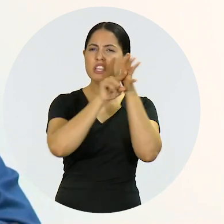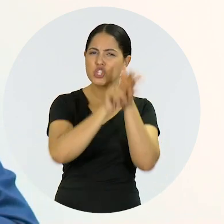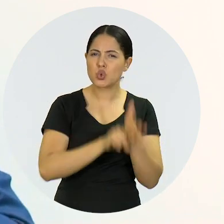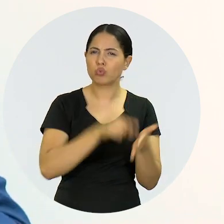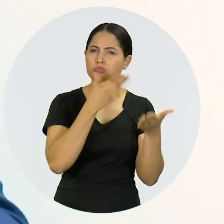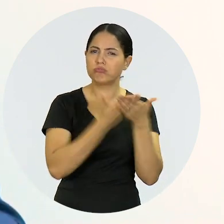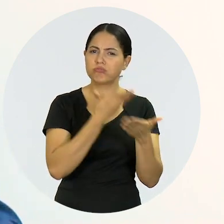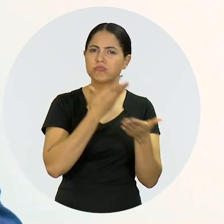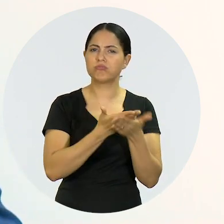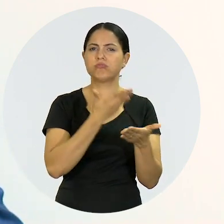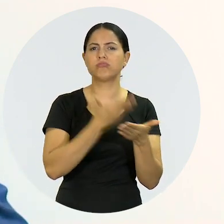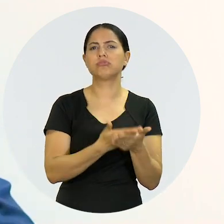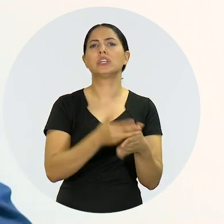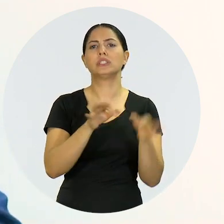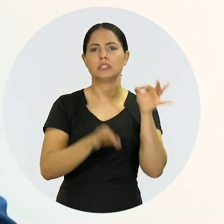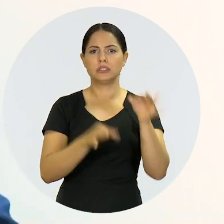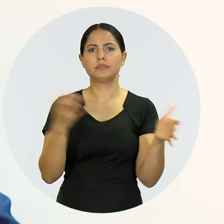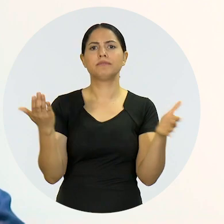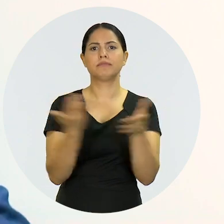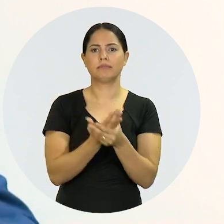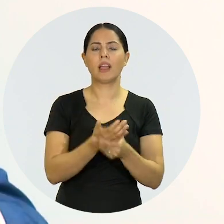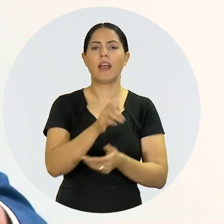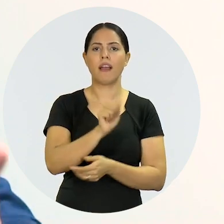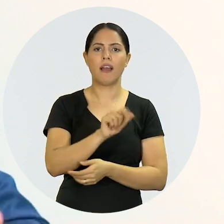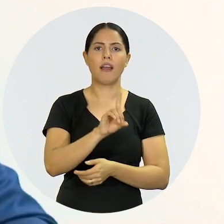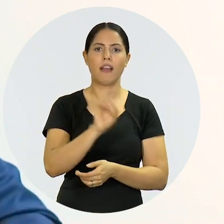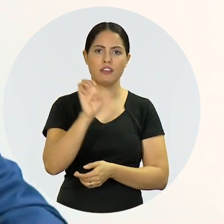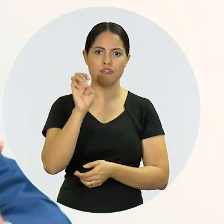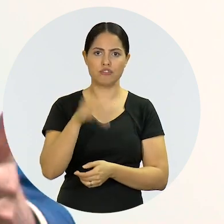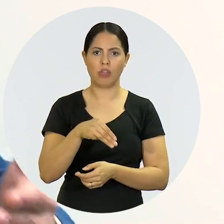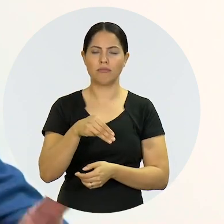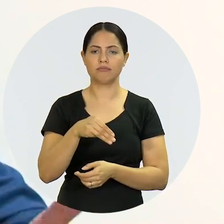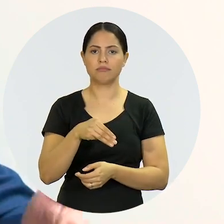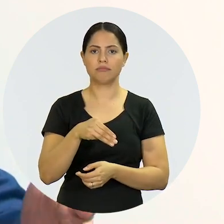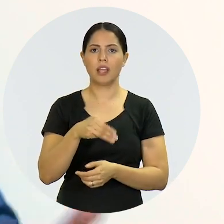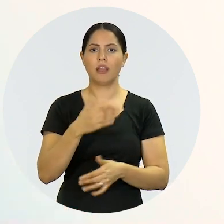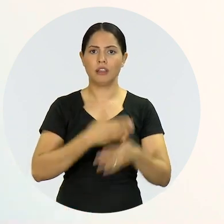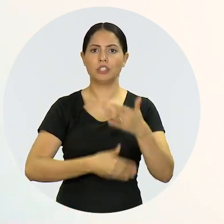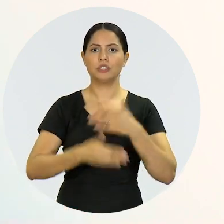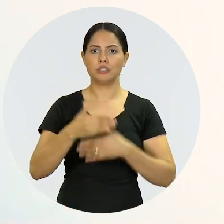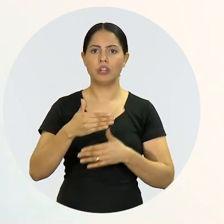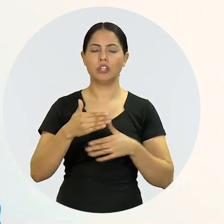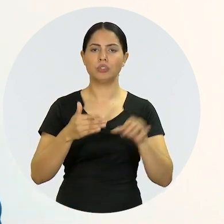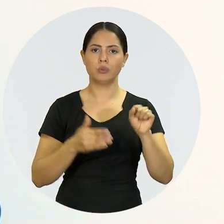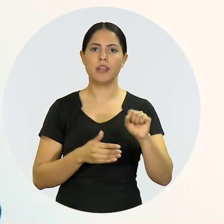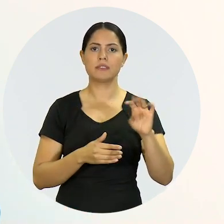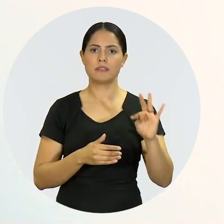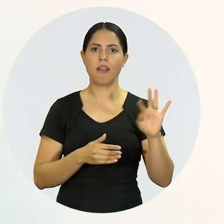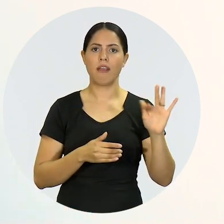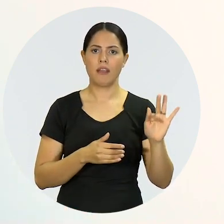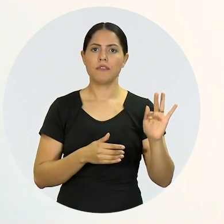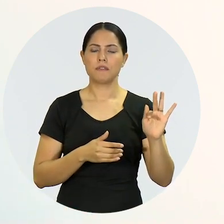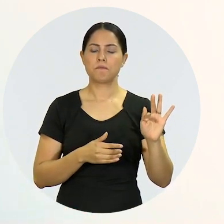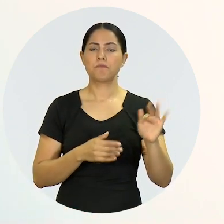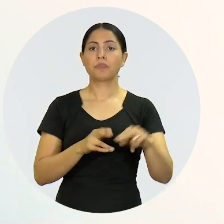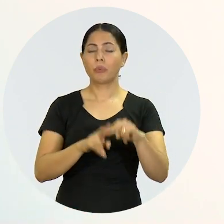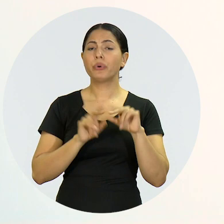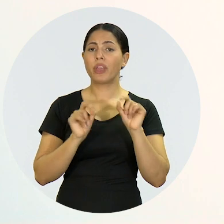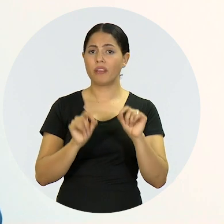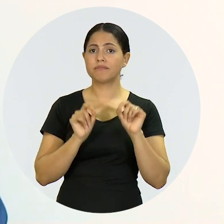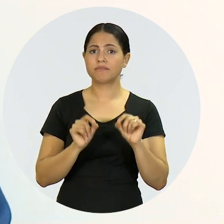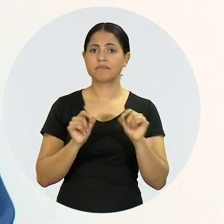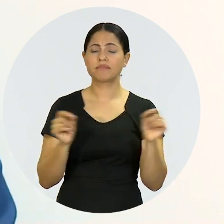envidasse estudos para o ajuizamento da ação cabível perante a instância